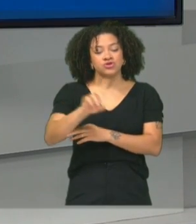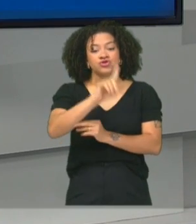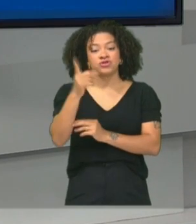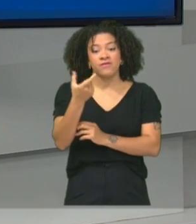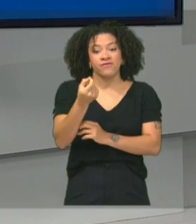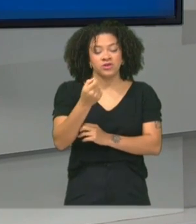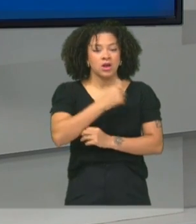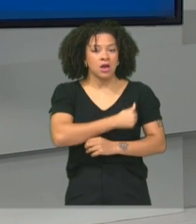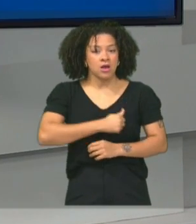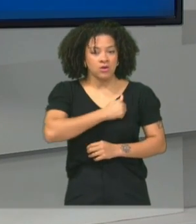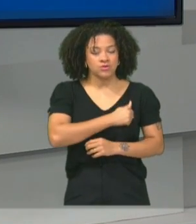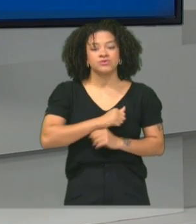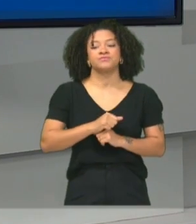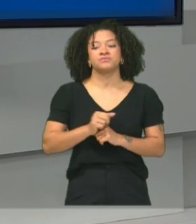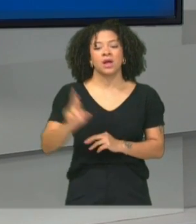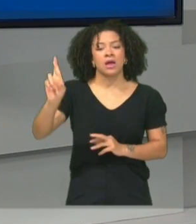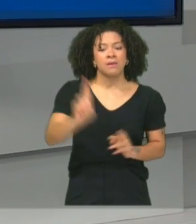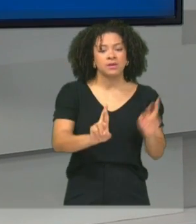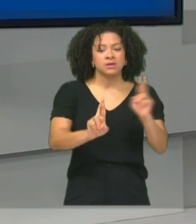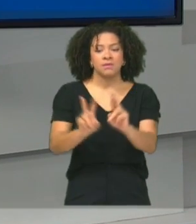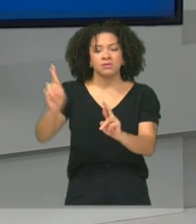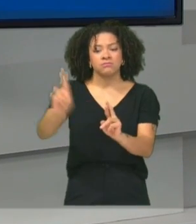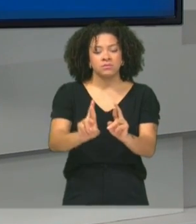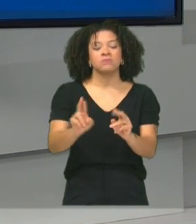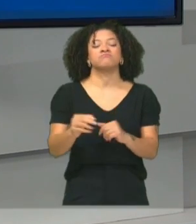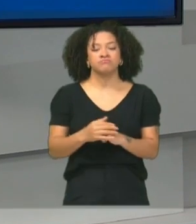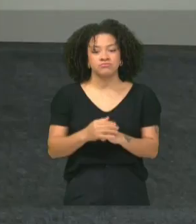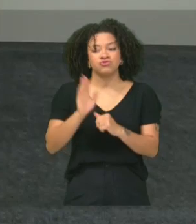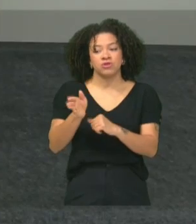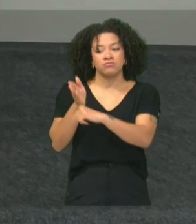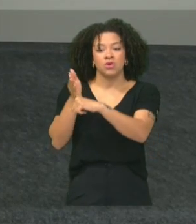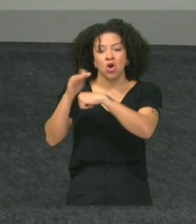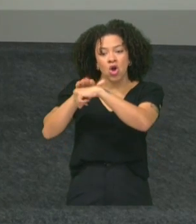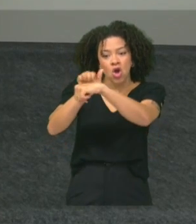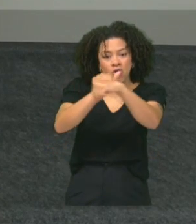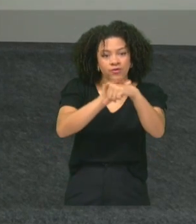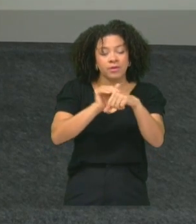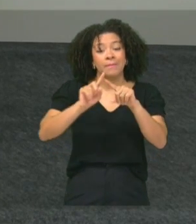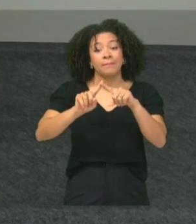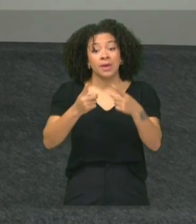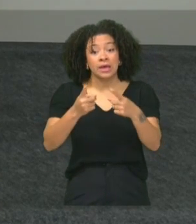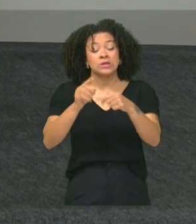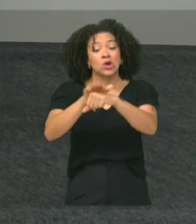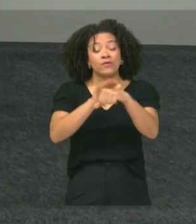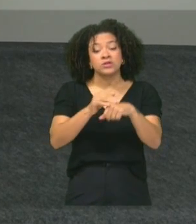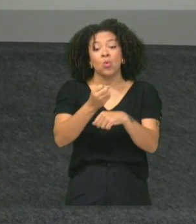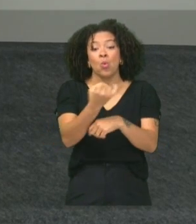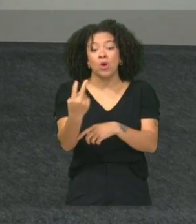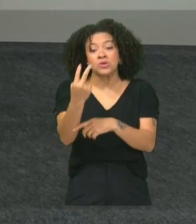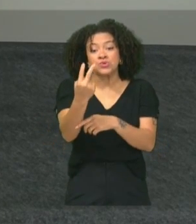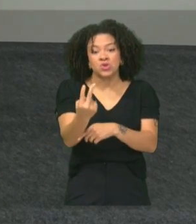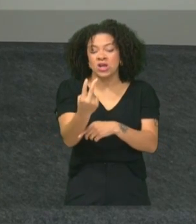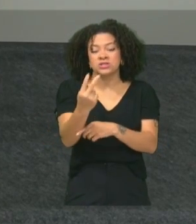e que os representantes de todos os candidatos foram convidados. Apesar dos convites, dois candidatos